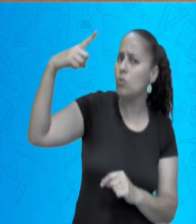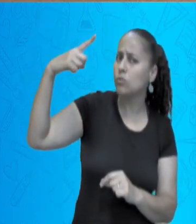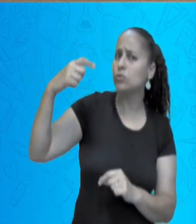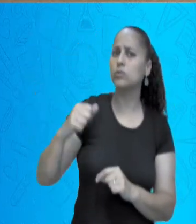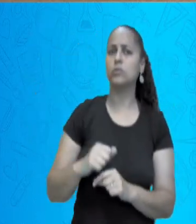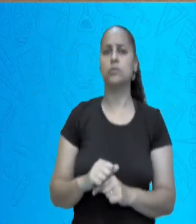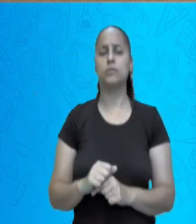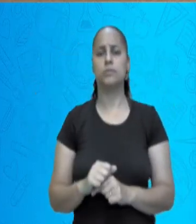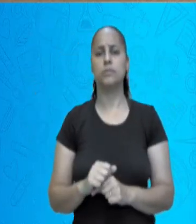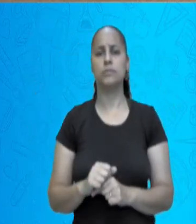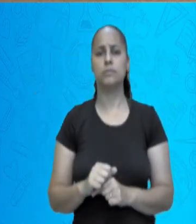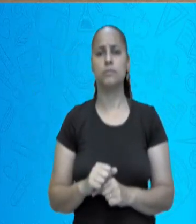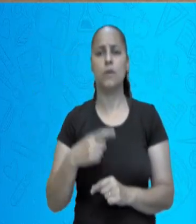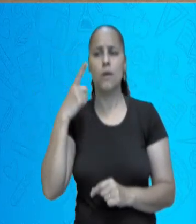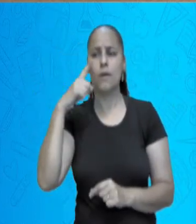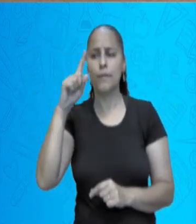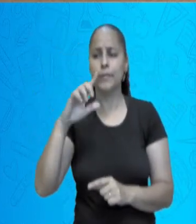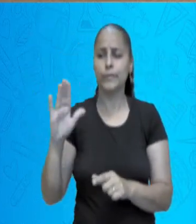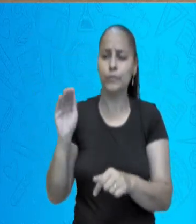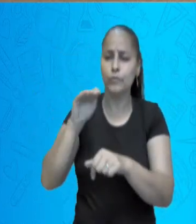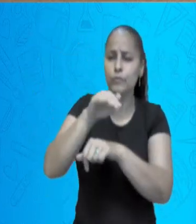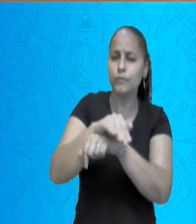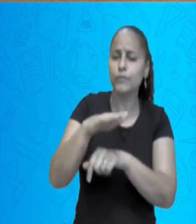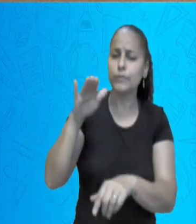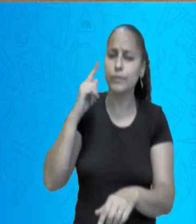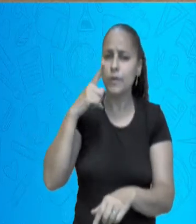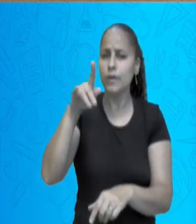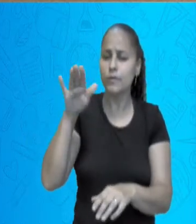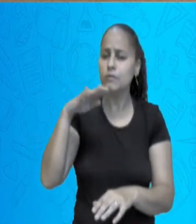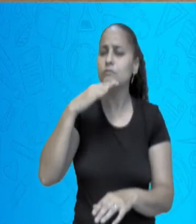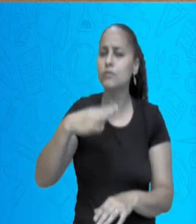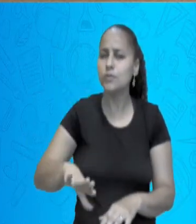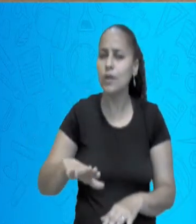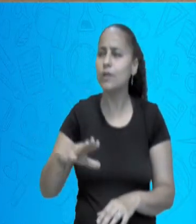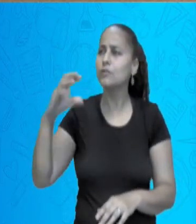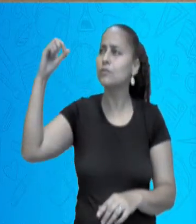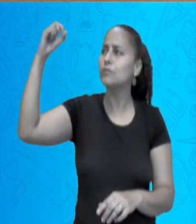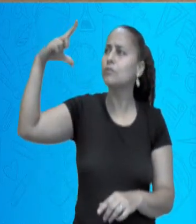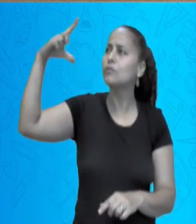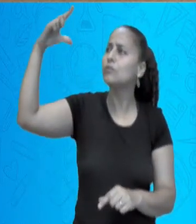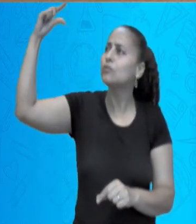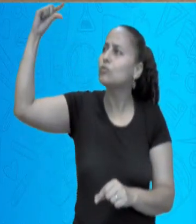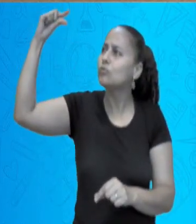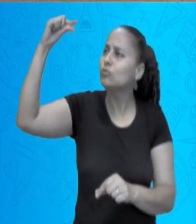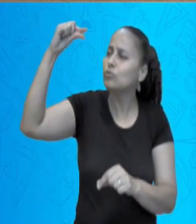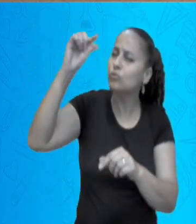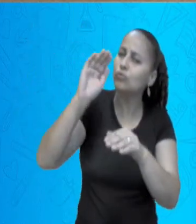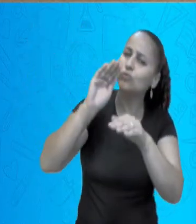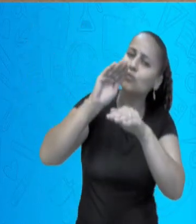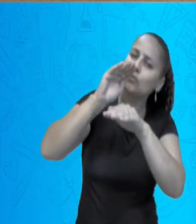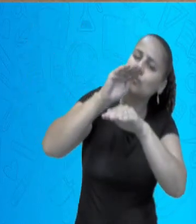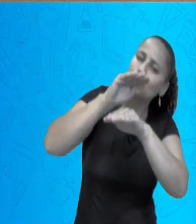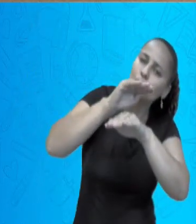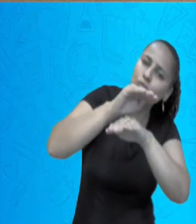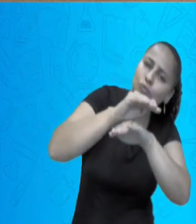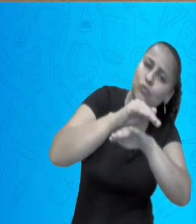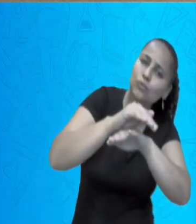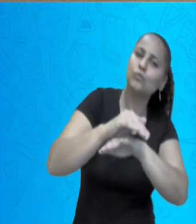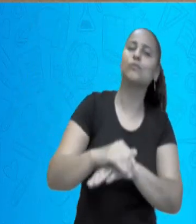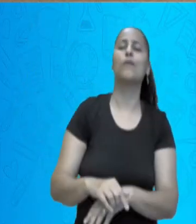luz, nesse fim de tarde, quantos fins de tarde ele perdeu